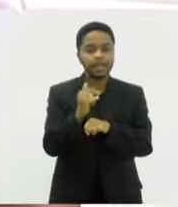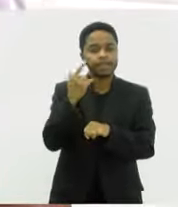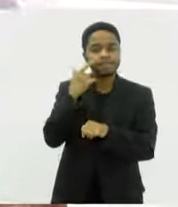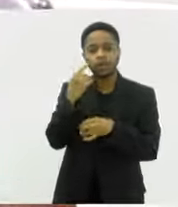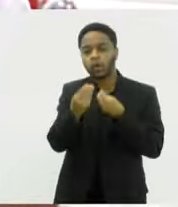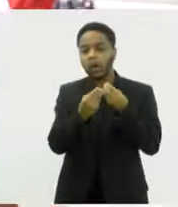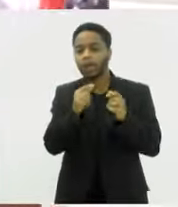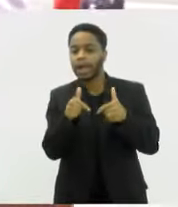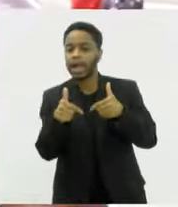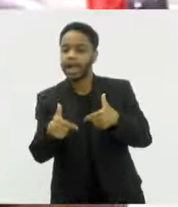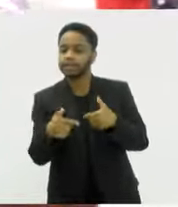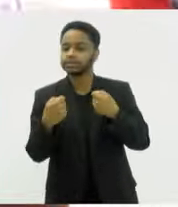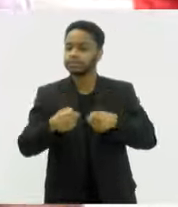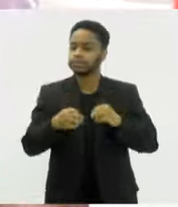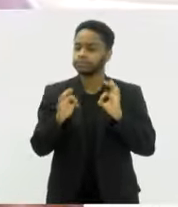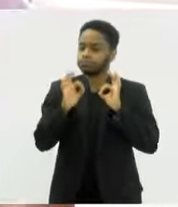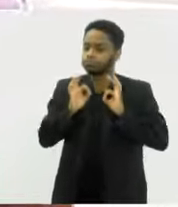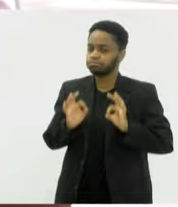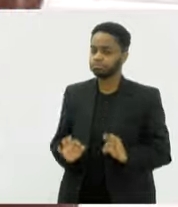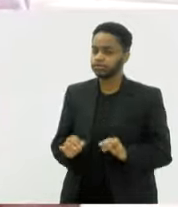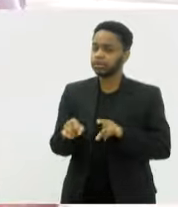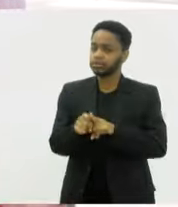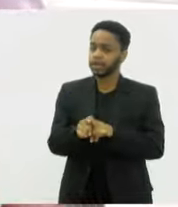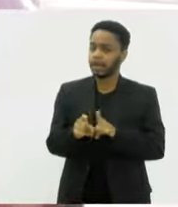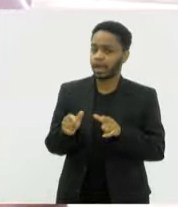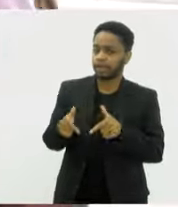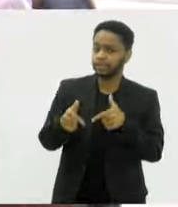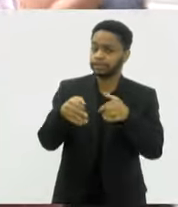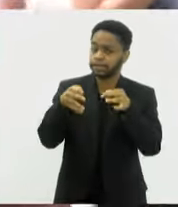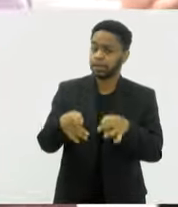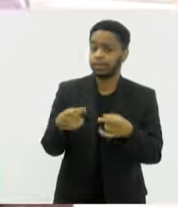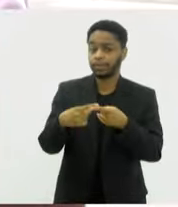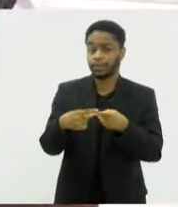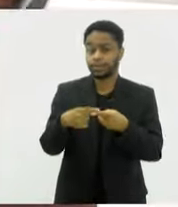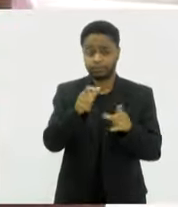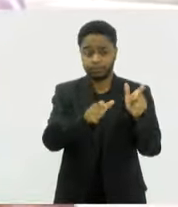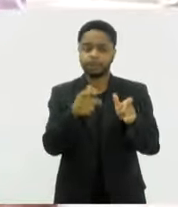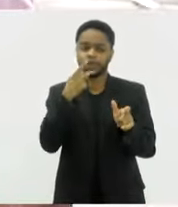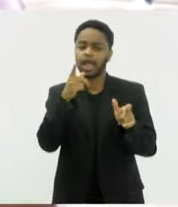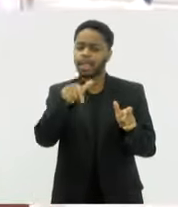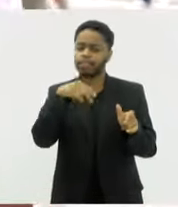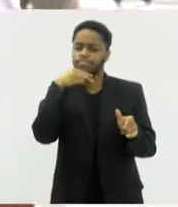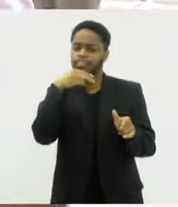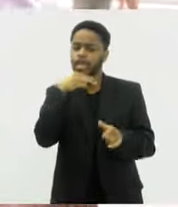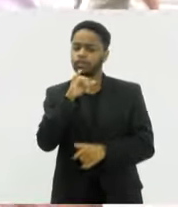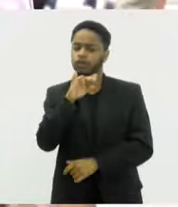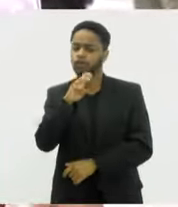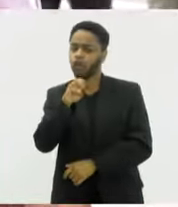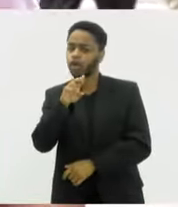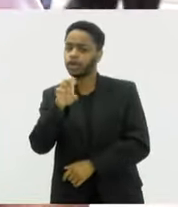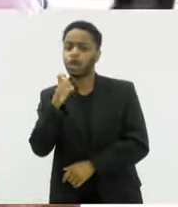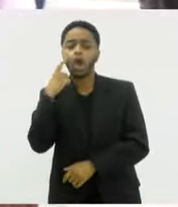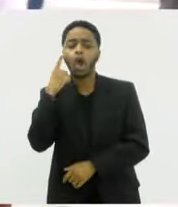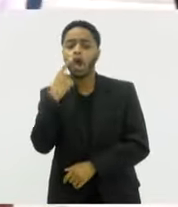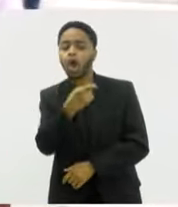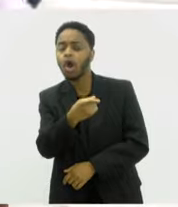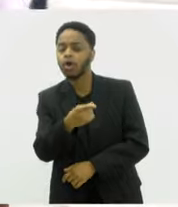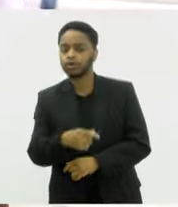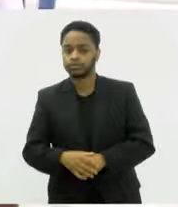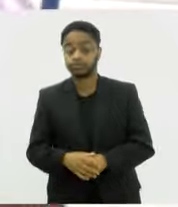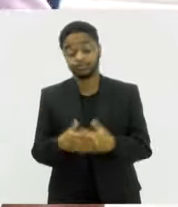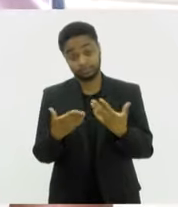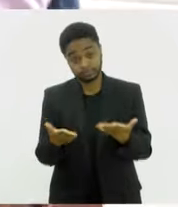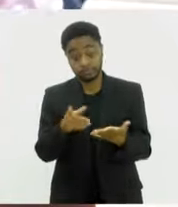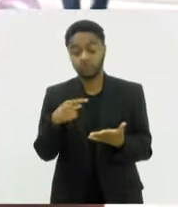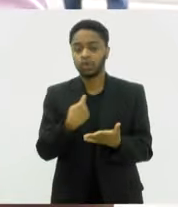postura, entendeu? Sabendo fazer as coisas dele, porque senão, né? A primeira coisa que fala é o neto da Dona Ivone, olha lá, entendeu? Então, a